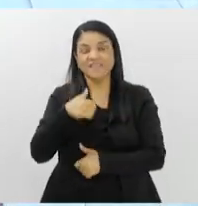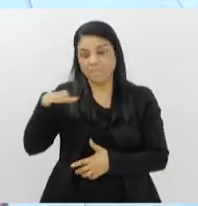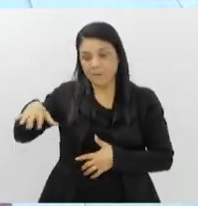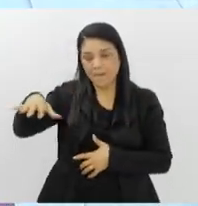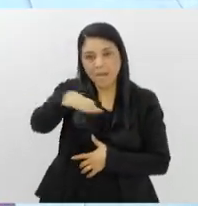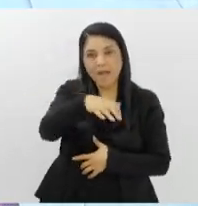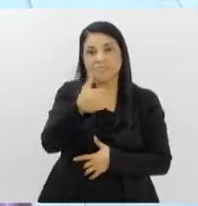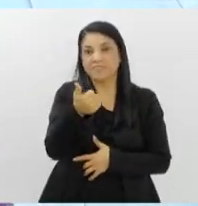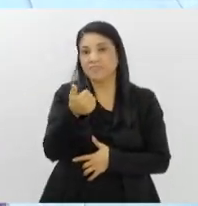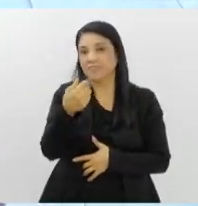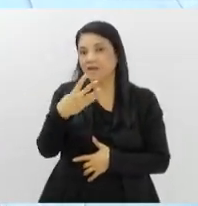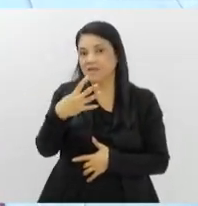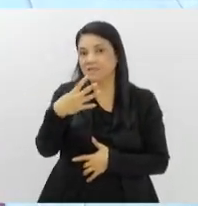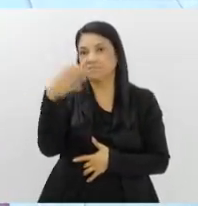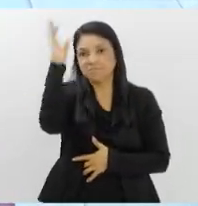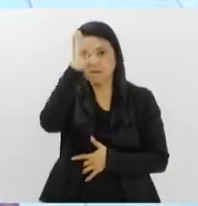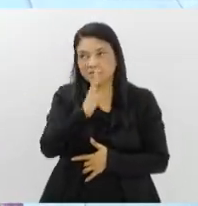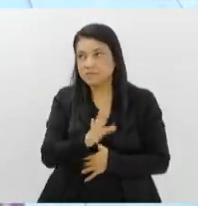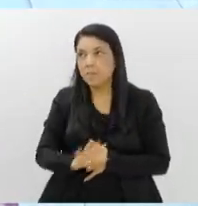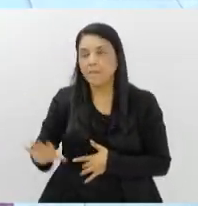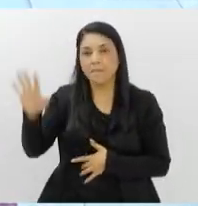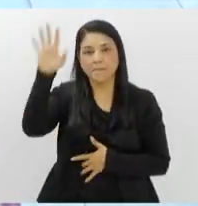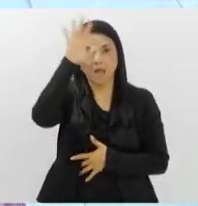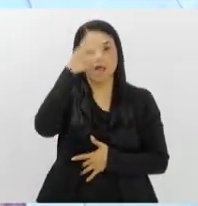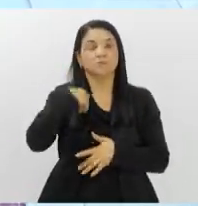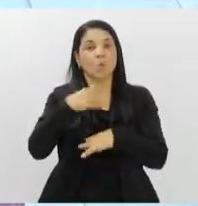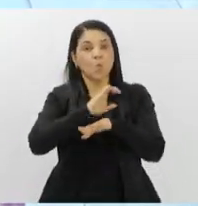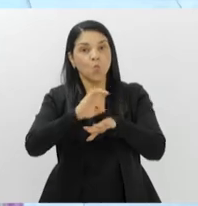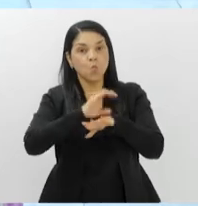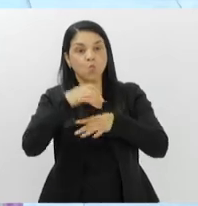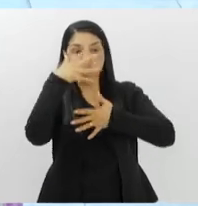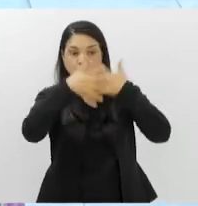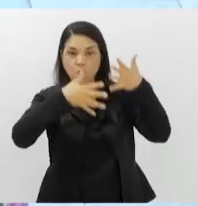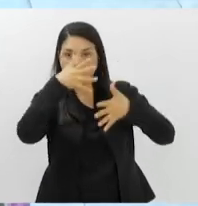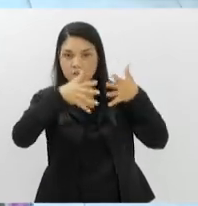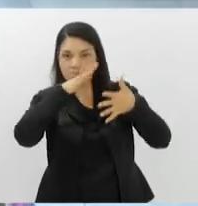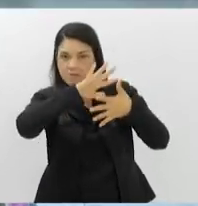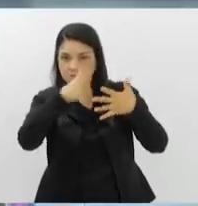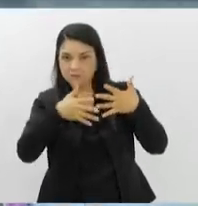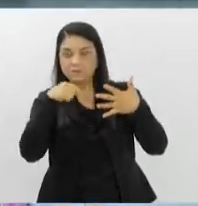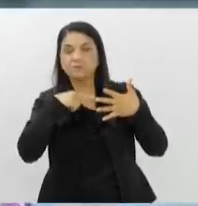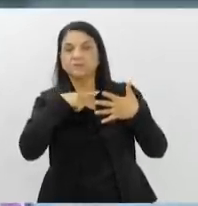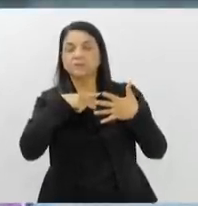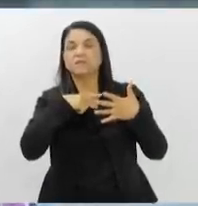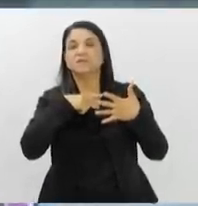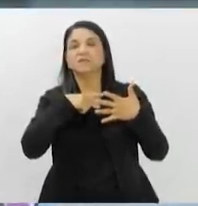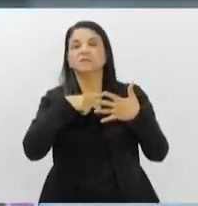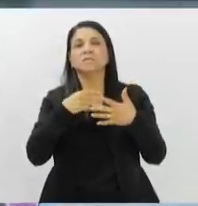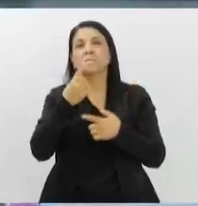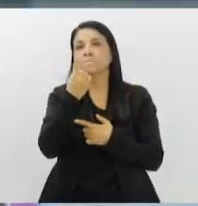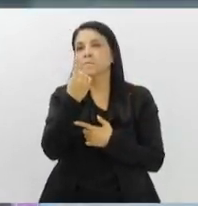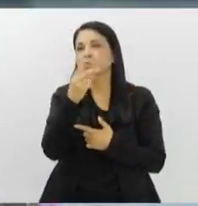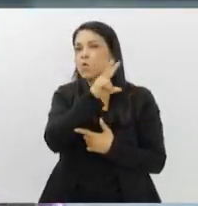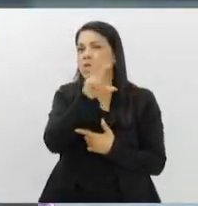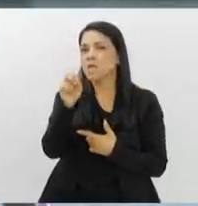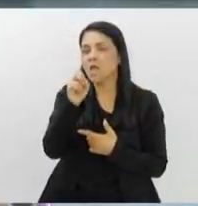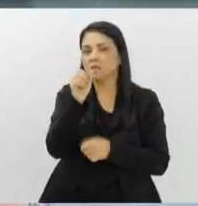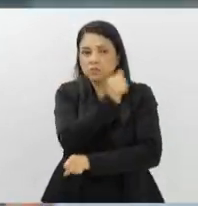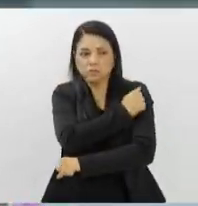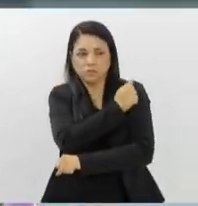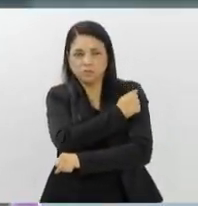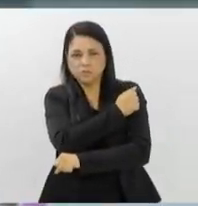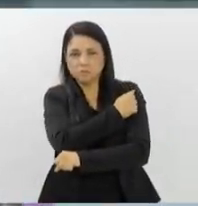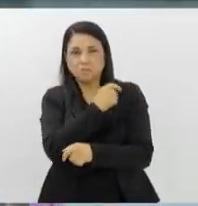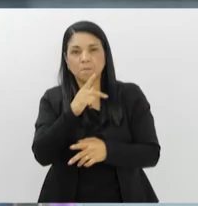Fora isso, nós temos um curso de libras. Esse curso de libras, hoje nós temos em média de 1.500 alunos. São